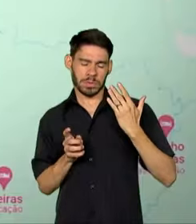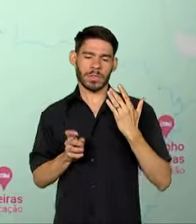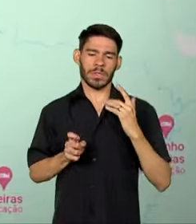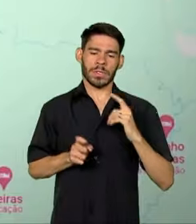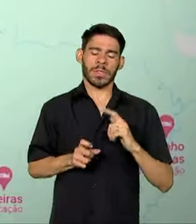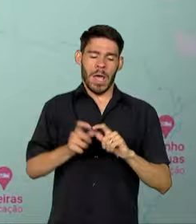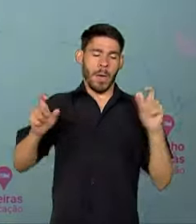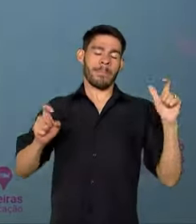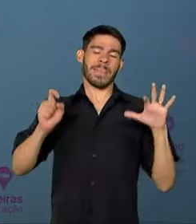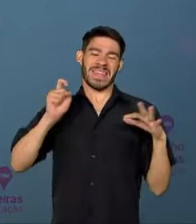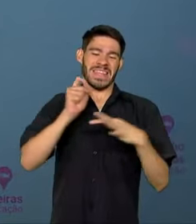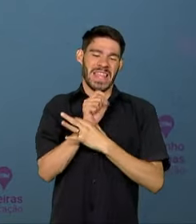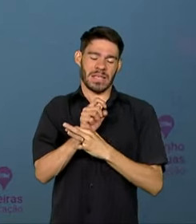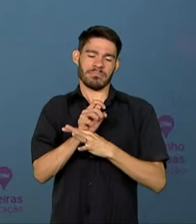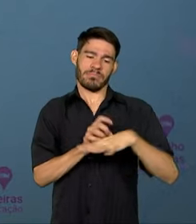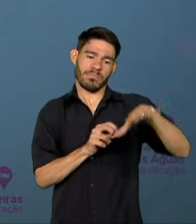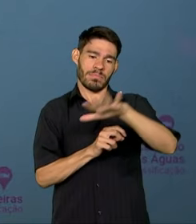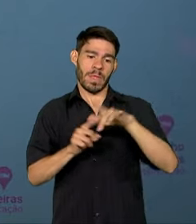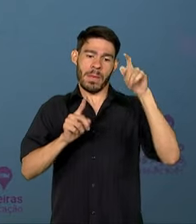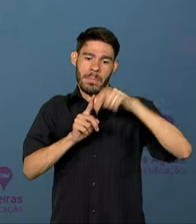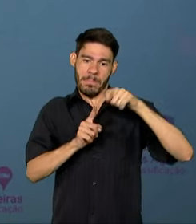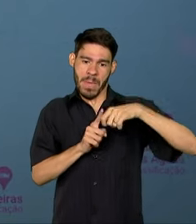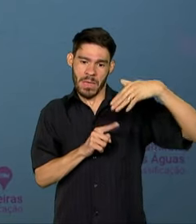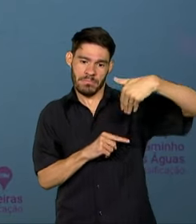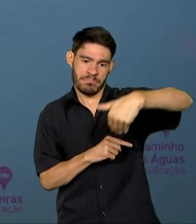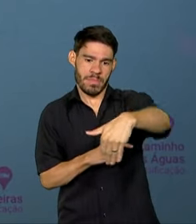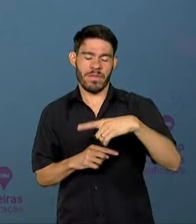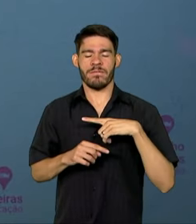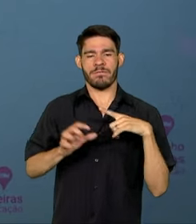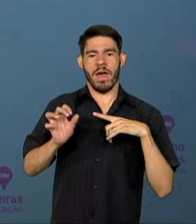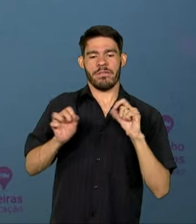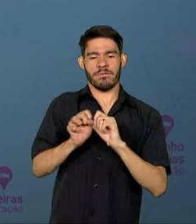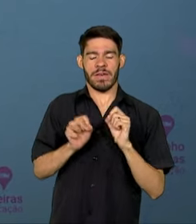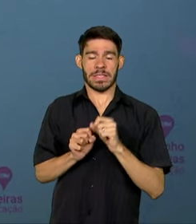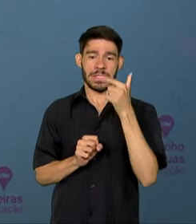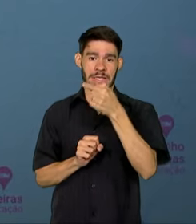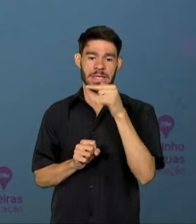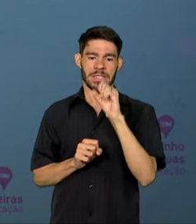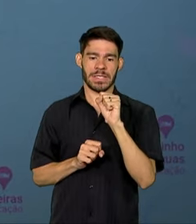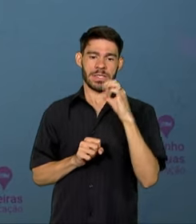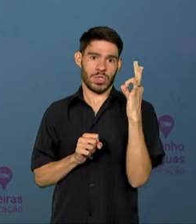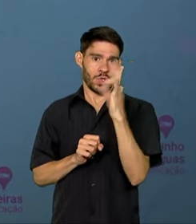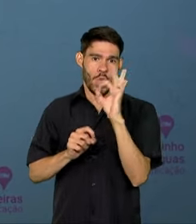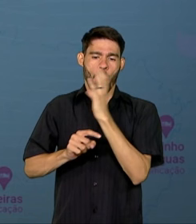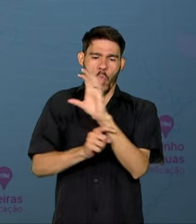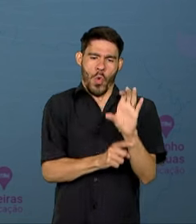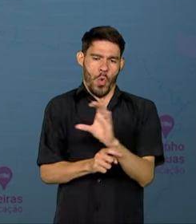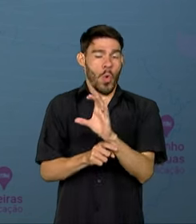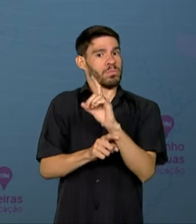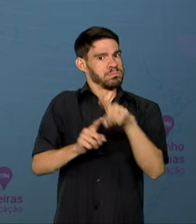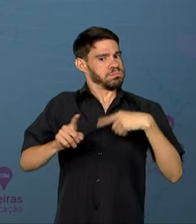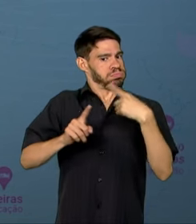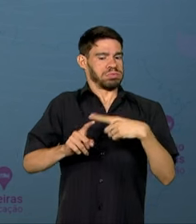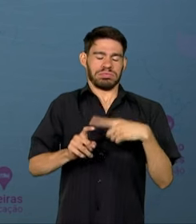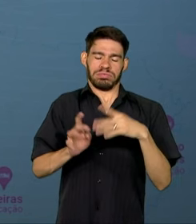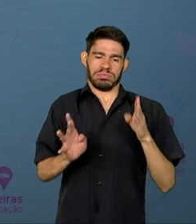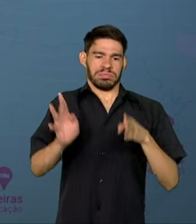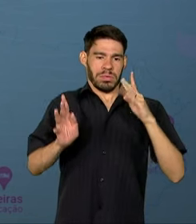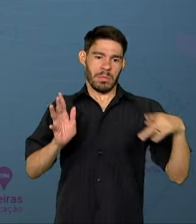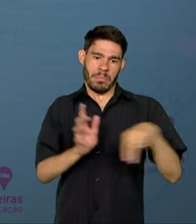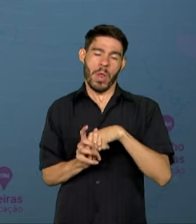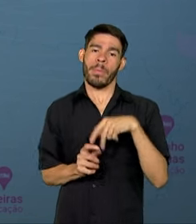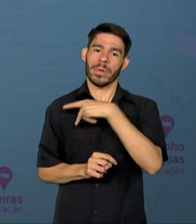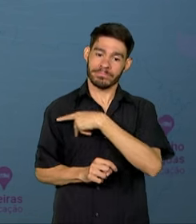segurança do complexo, nos próximos meses serão instaladas mais 708 câmeras de segurança nos prédios da